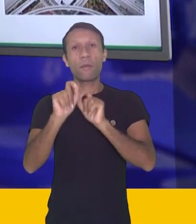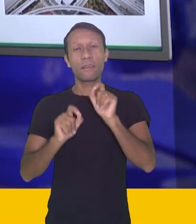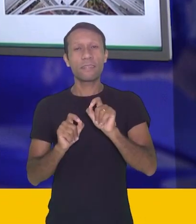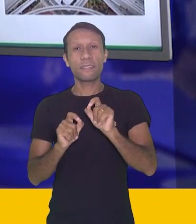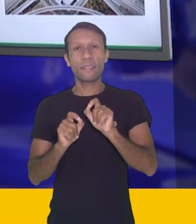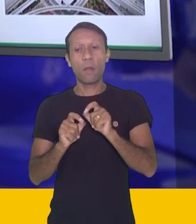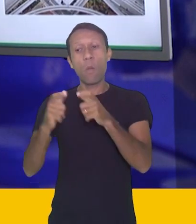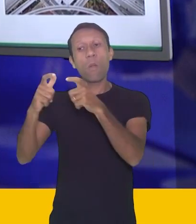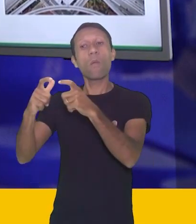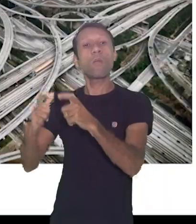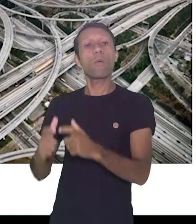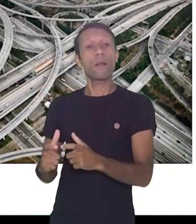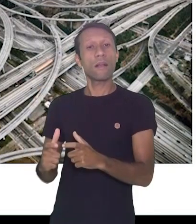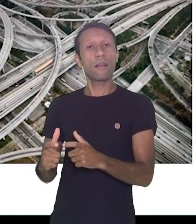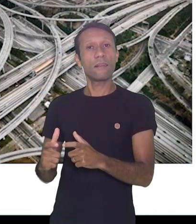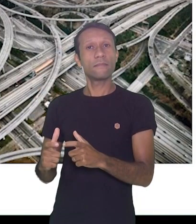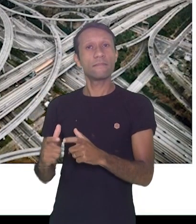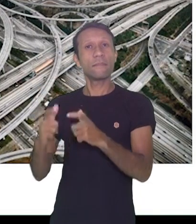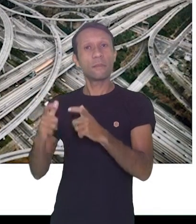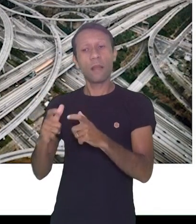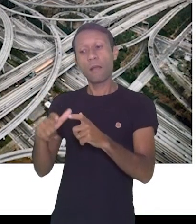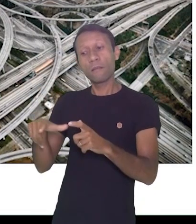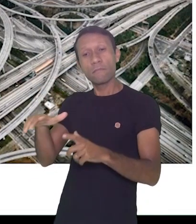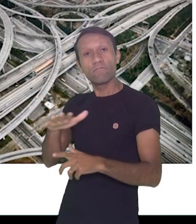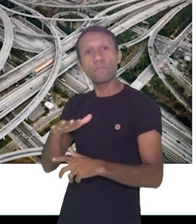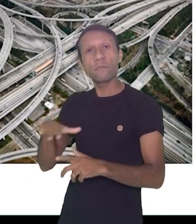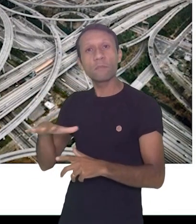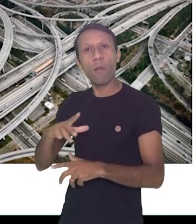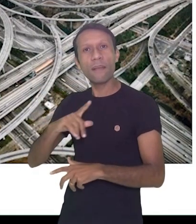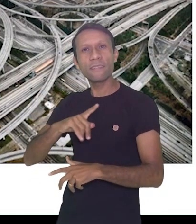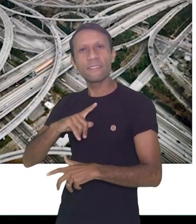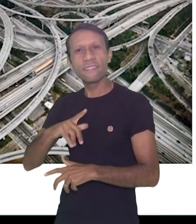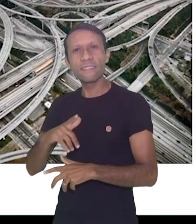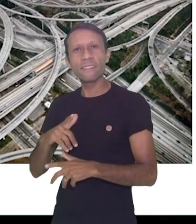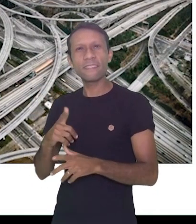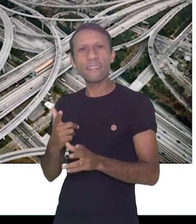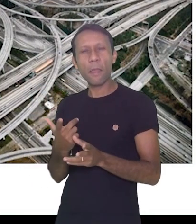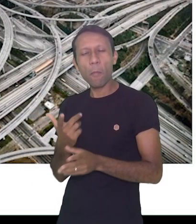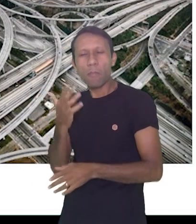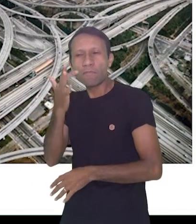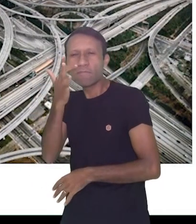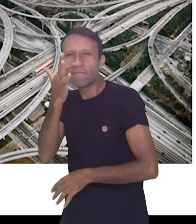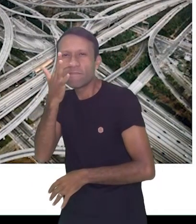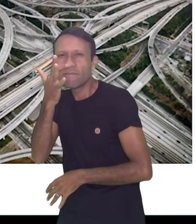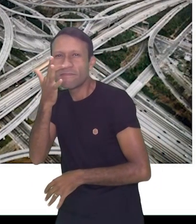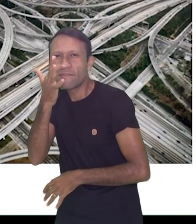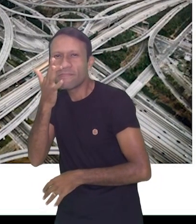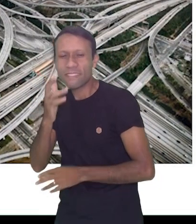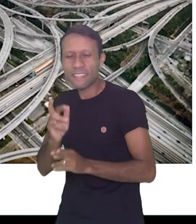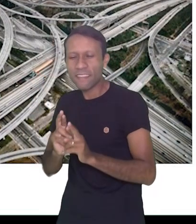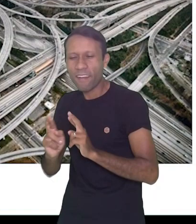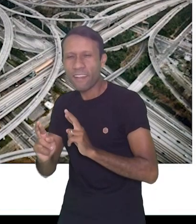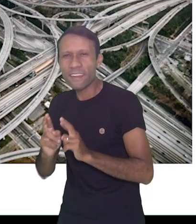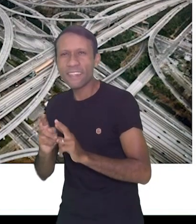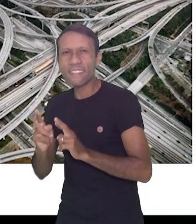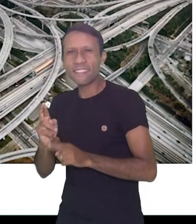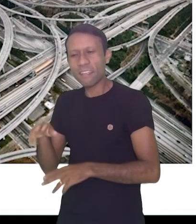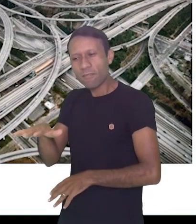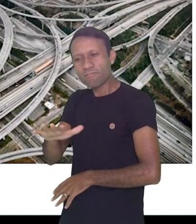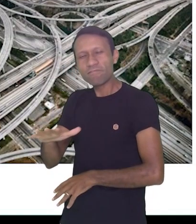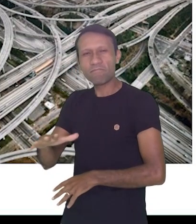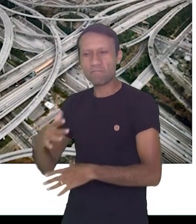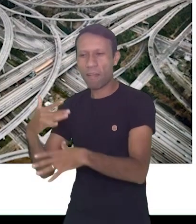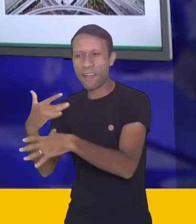conceito de lugar. É aquele espaço onde você cria um vínculo afetivo, né? Onde você tem um carinho por aquela